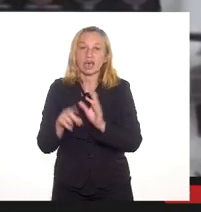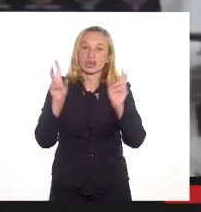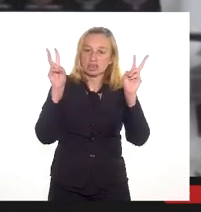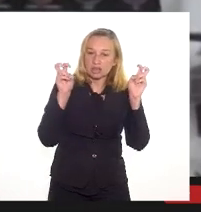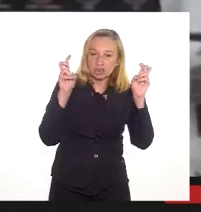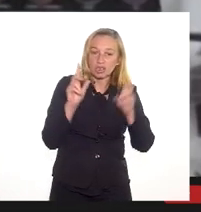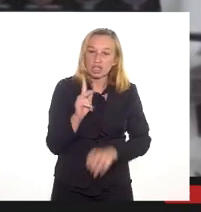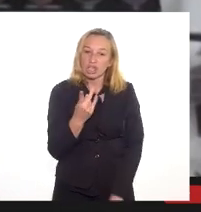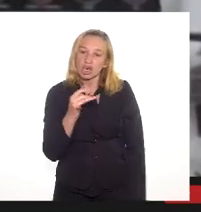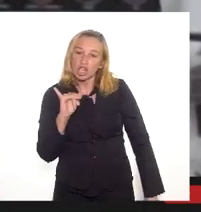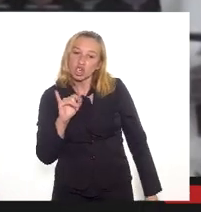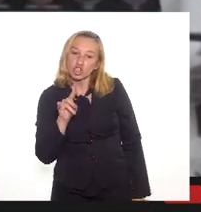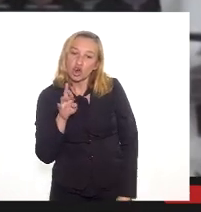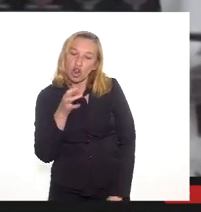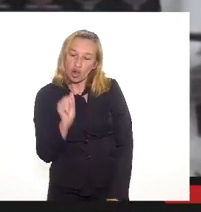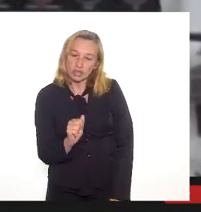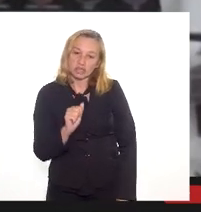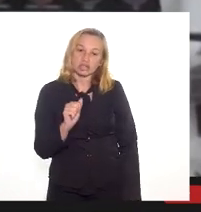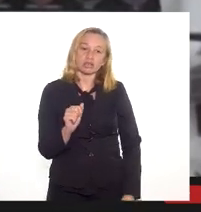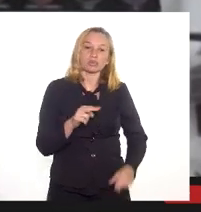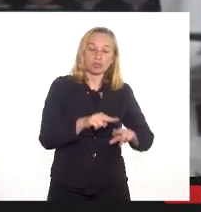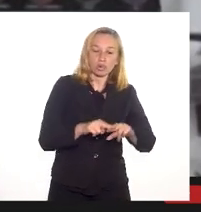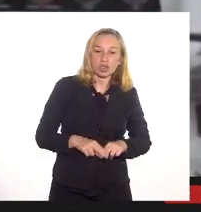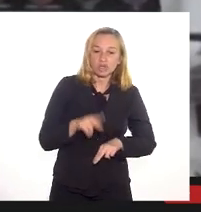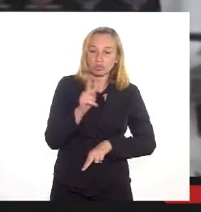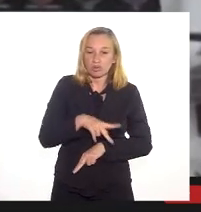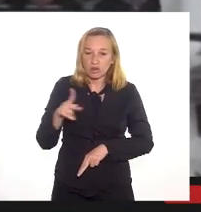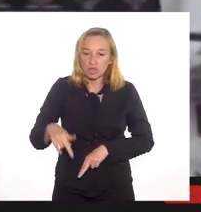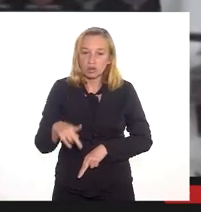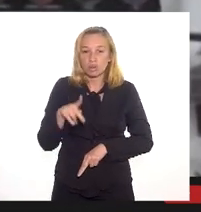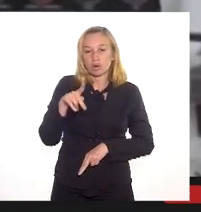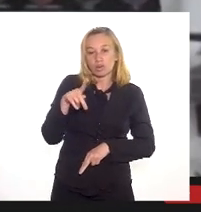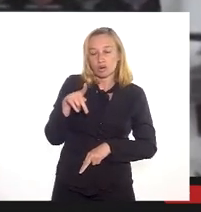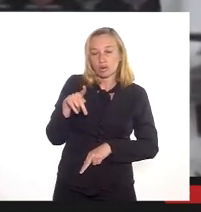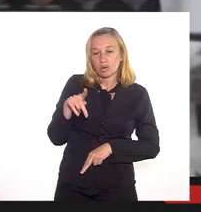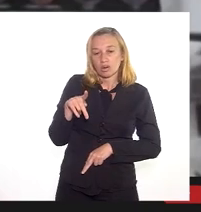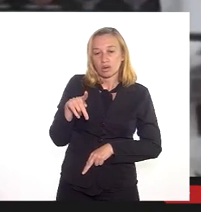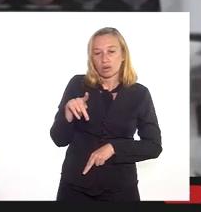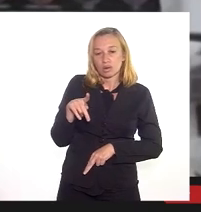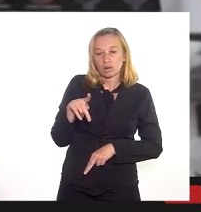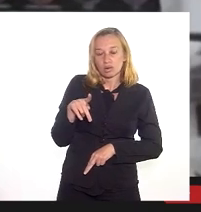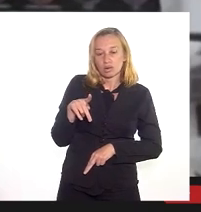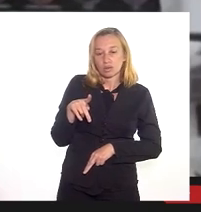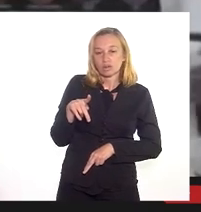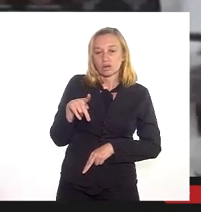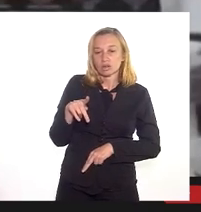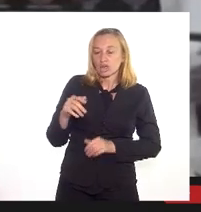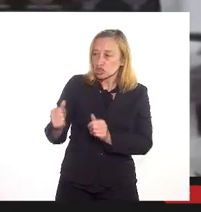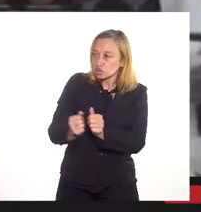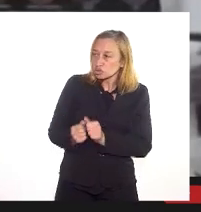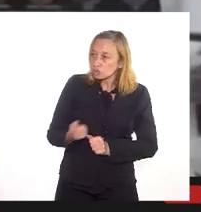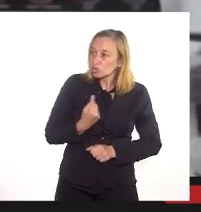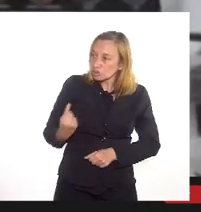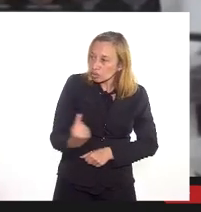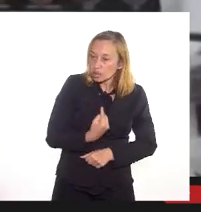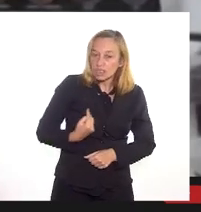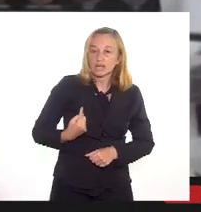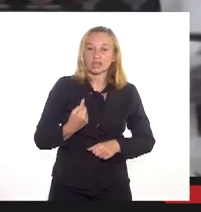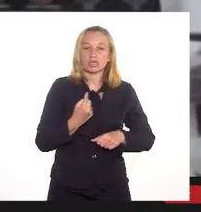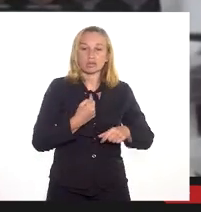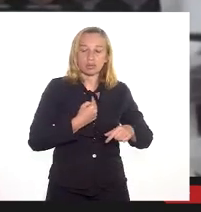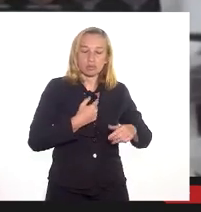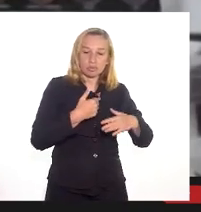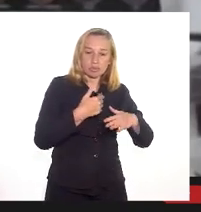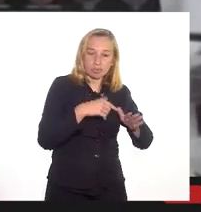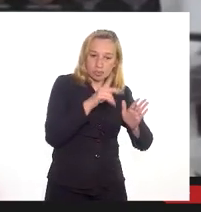hidrológica. Por isso que o professor Paulo Canedo da COPE está conosco nesse projeto, que